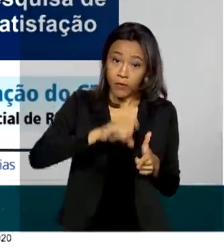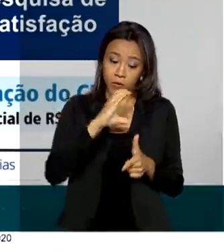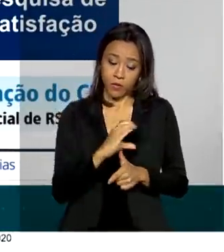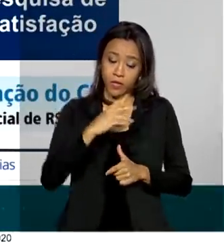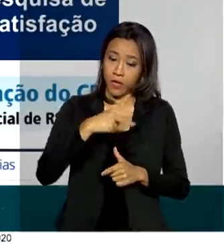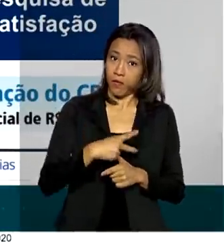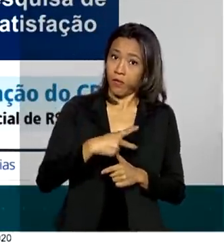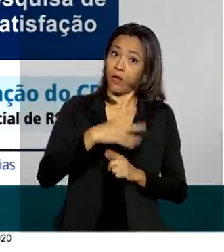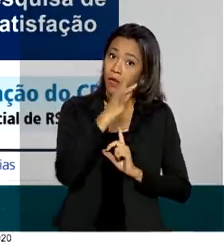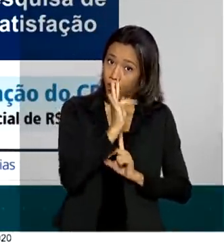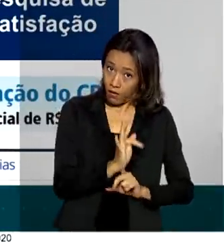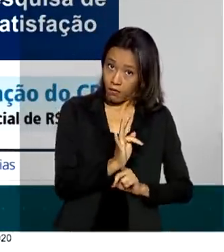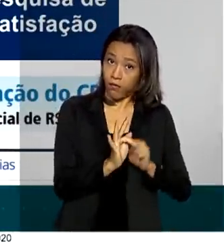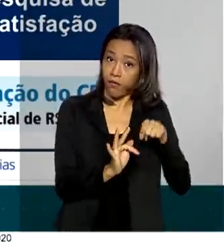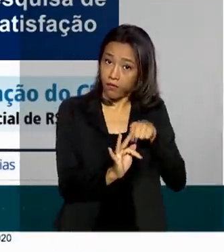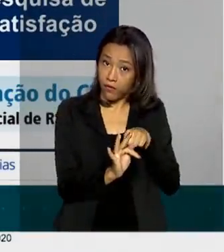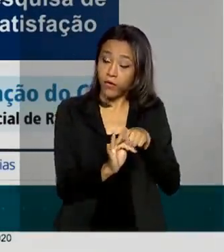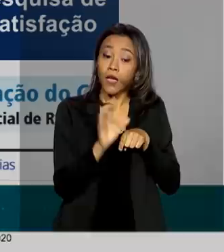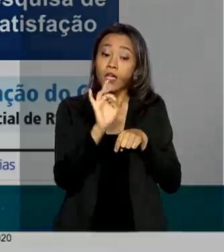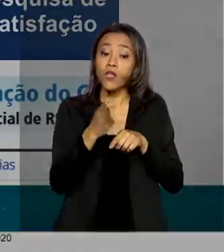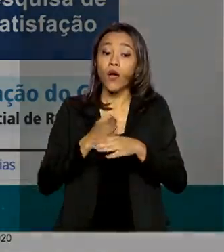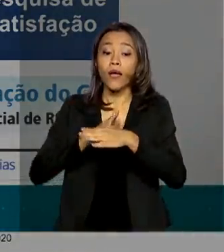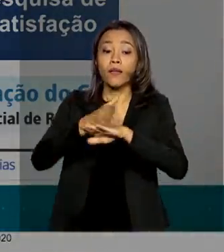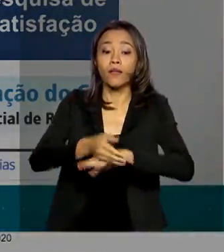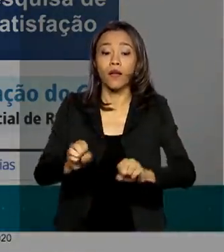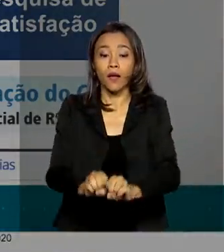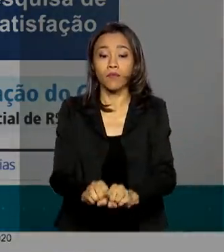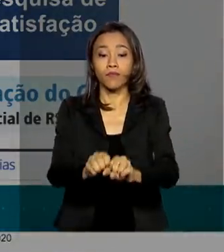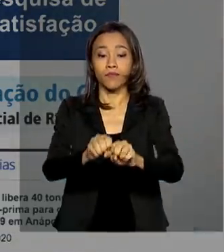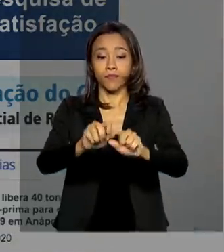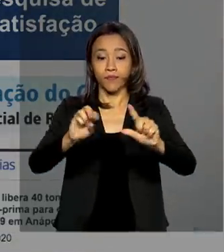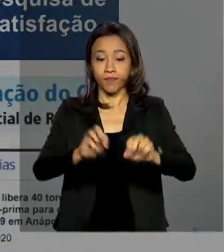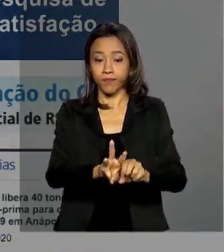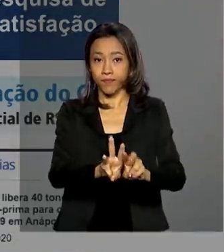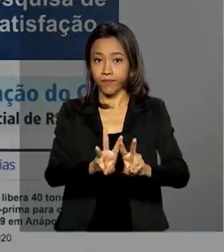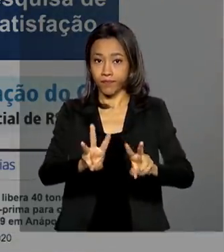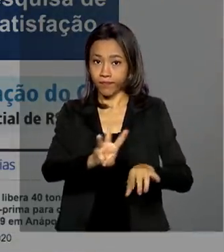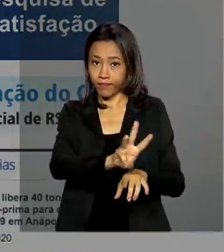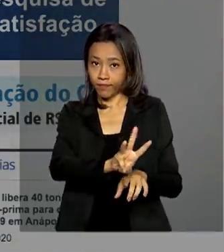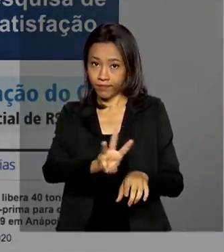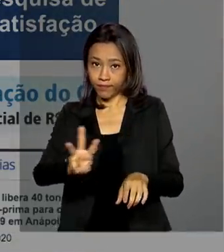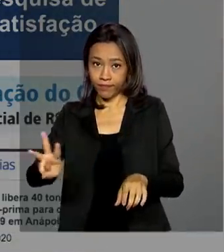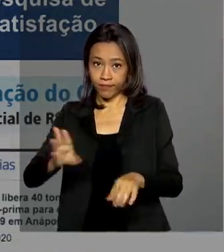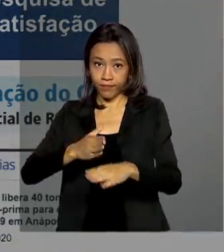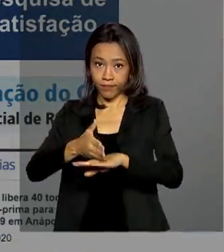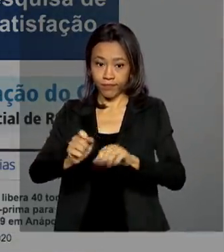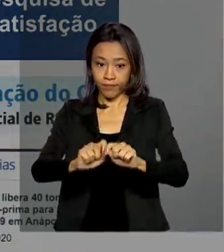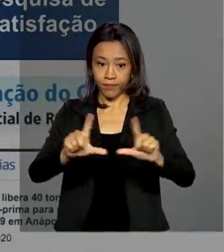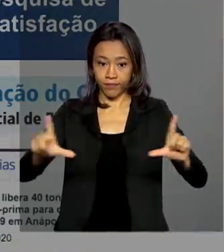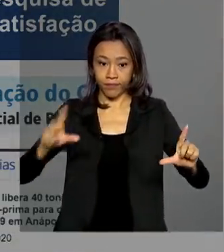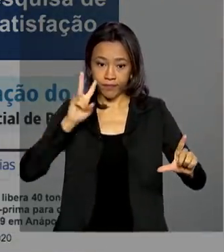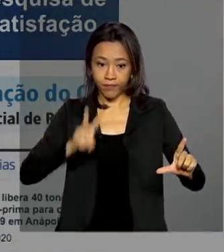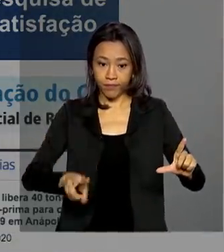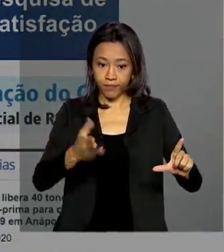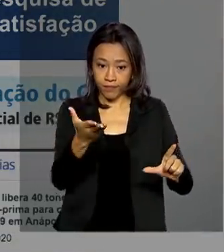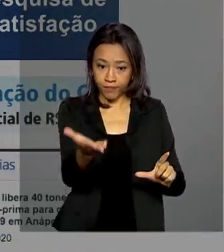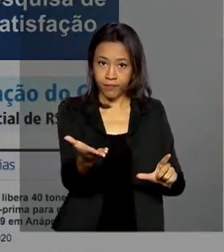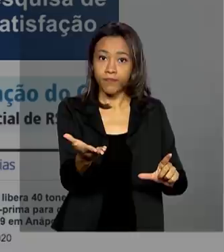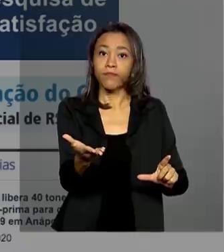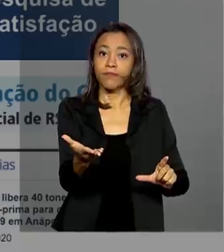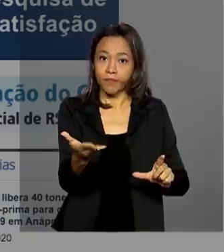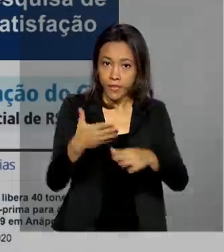cadastro de pessoa física, basta entrar no site www.receita.economia